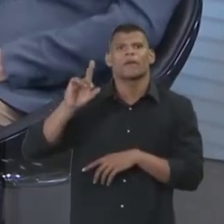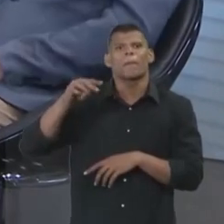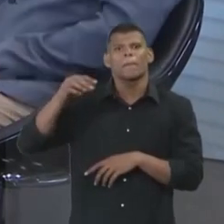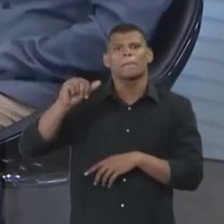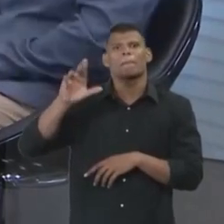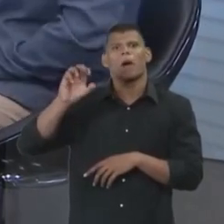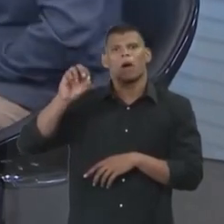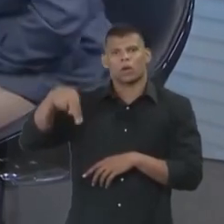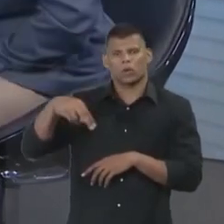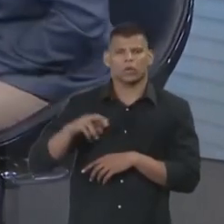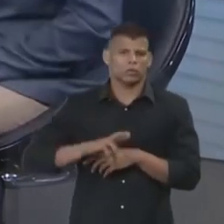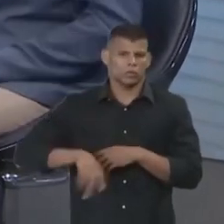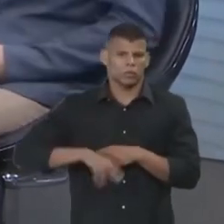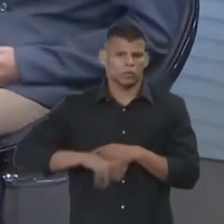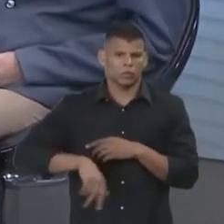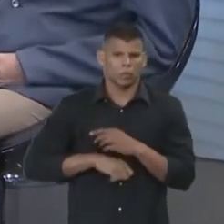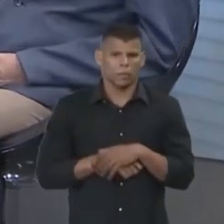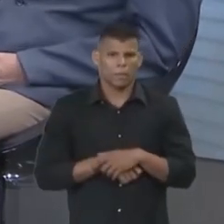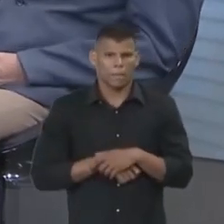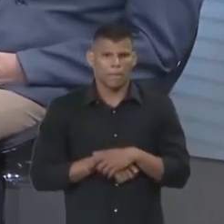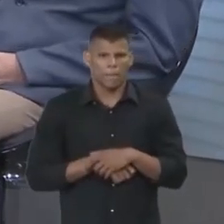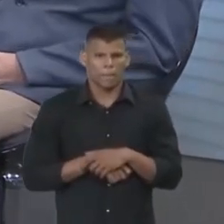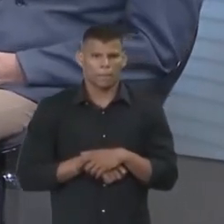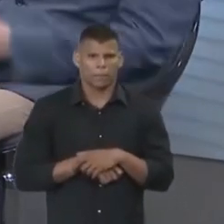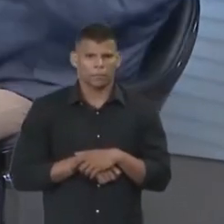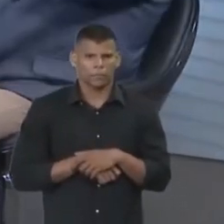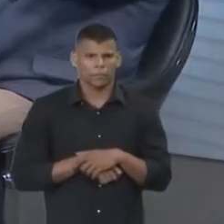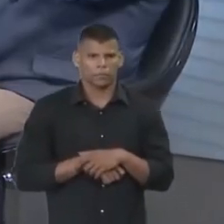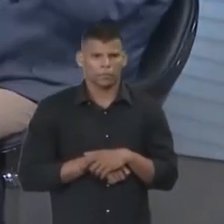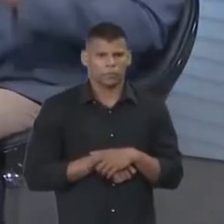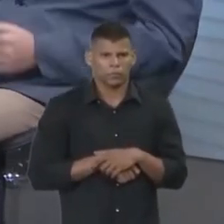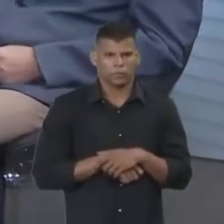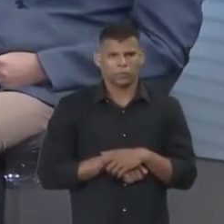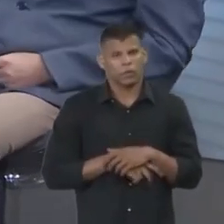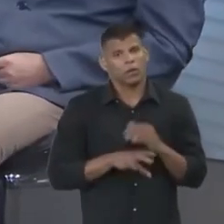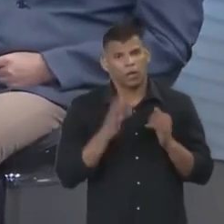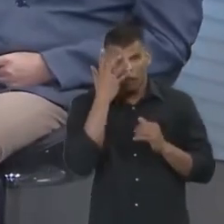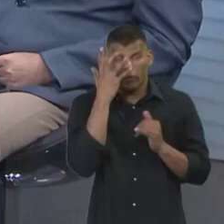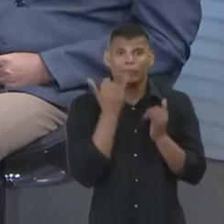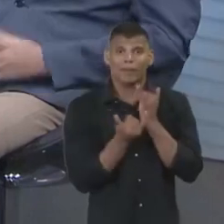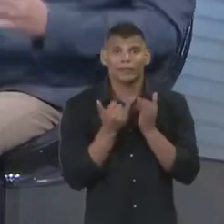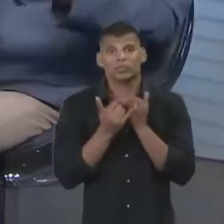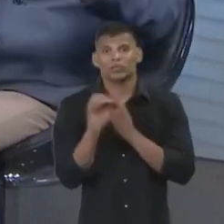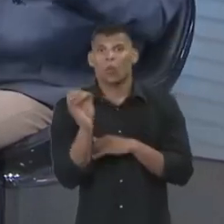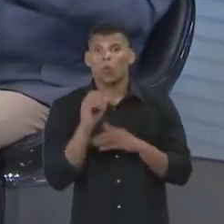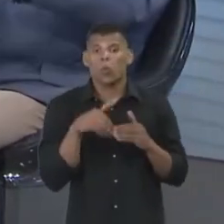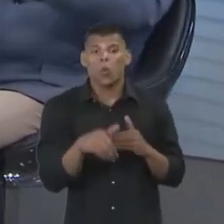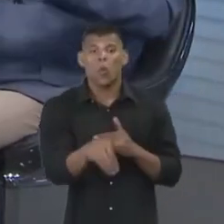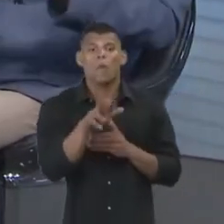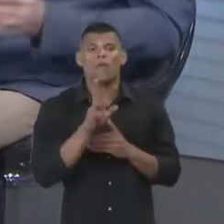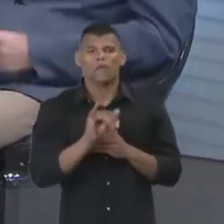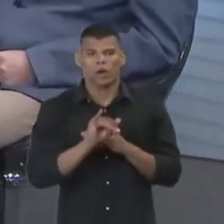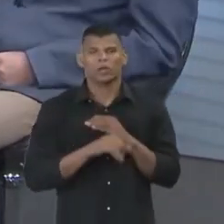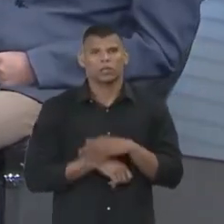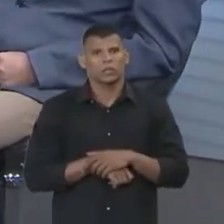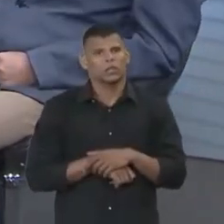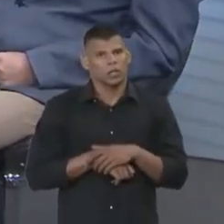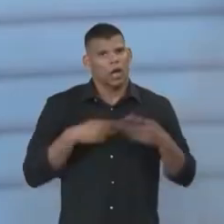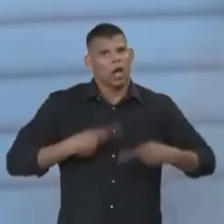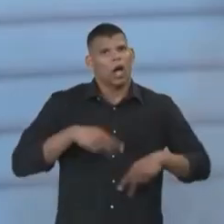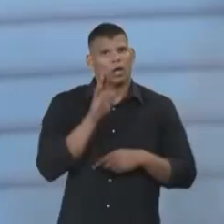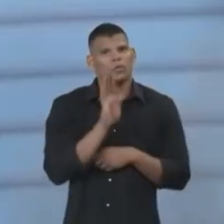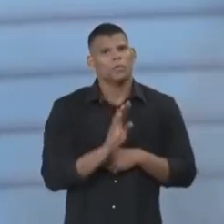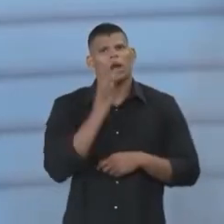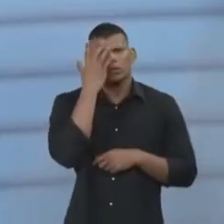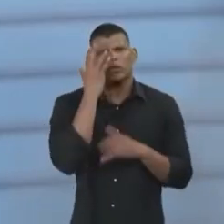foi reeleito. É, e vai ser um pouco parecido com o outubro, né? Isso. Vai ser um pouco parecido com as nós estamos nesse negócio aqui, É, nas eleições.